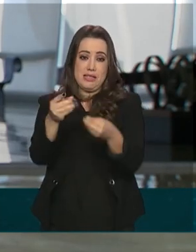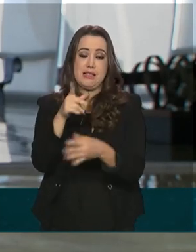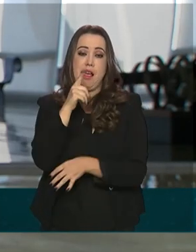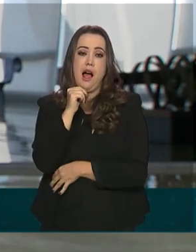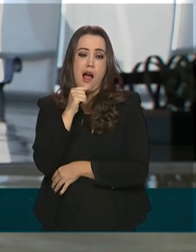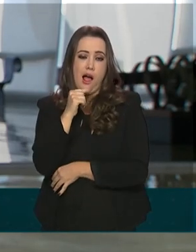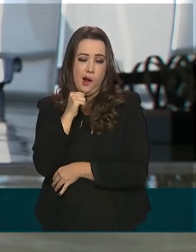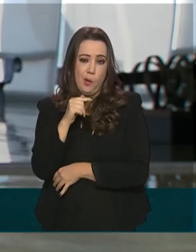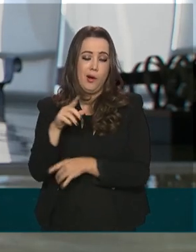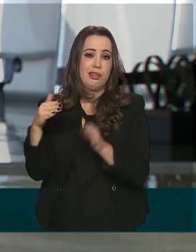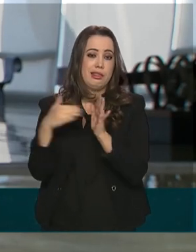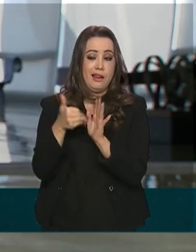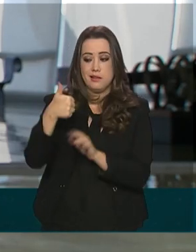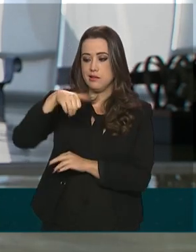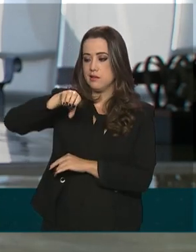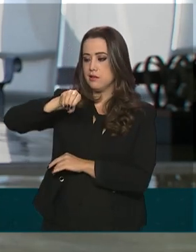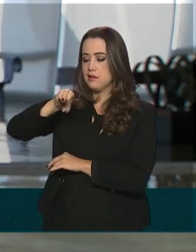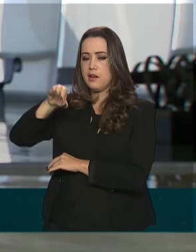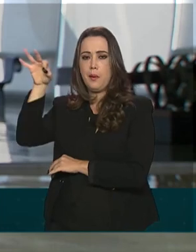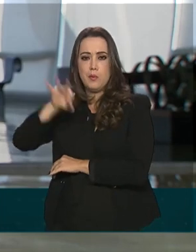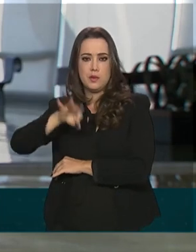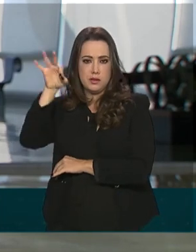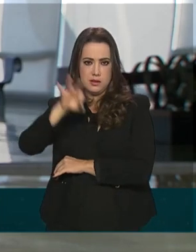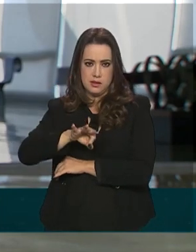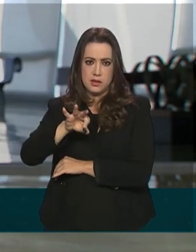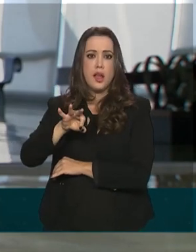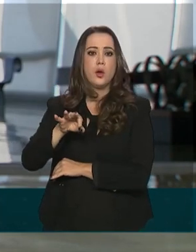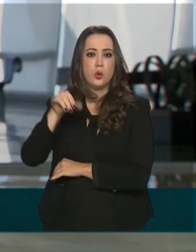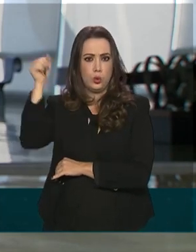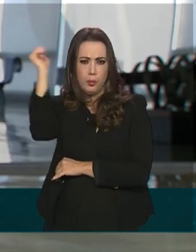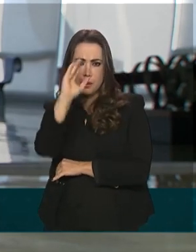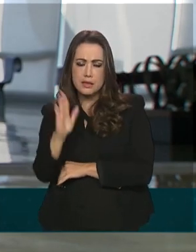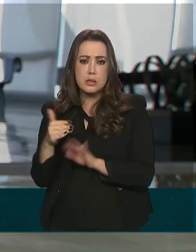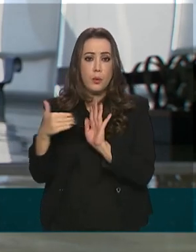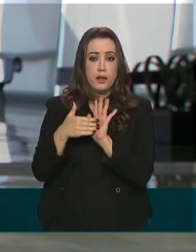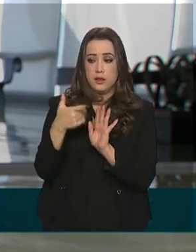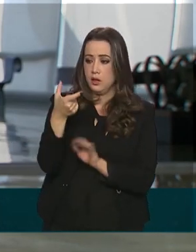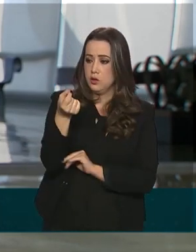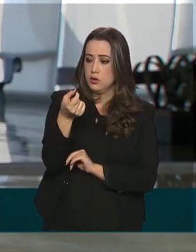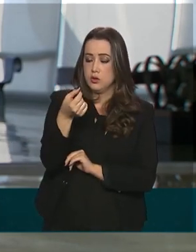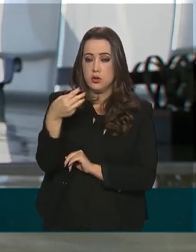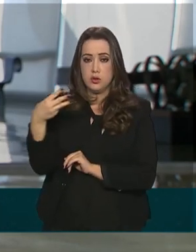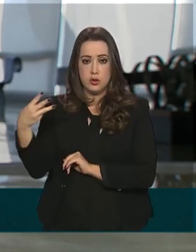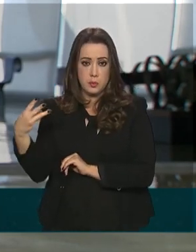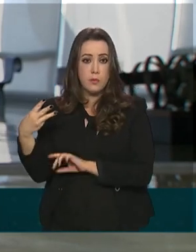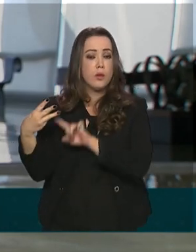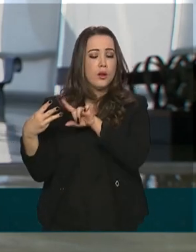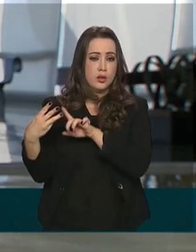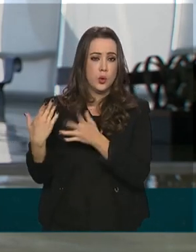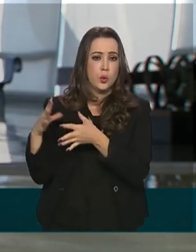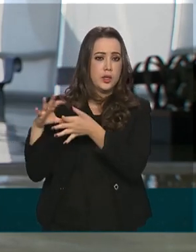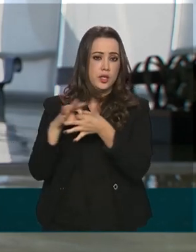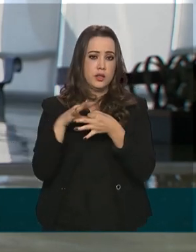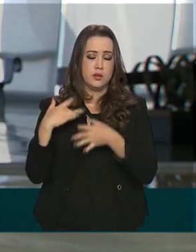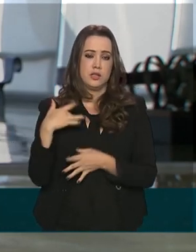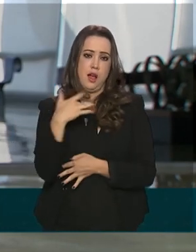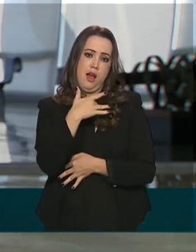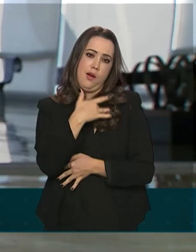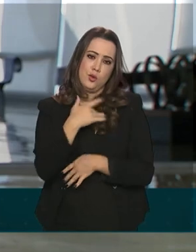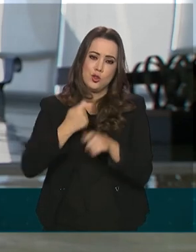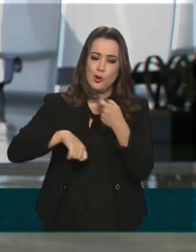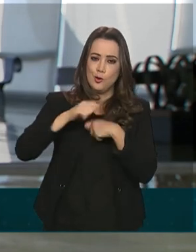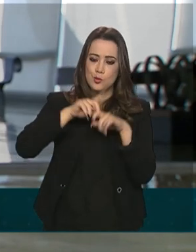% da população até 2033. Uma união de saúde e economia com a redução da